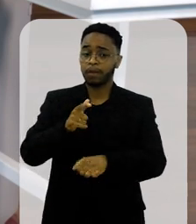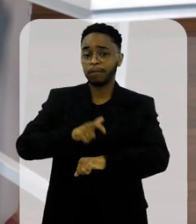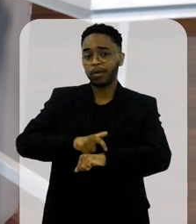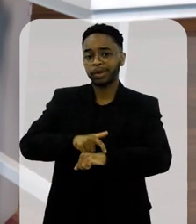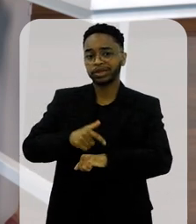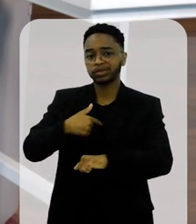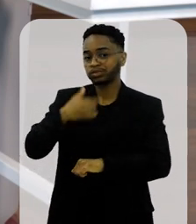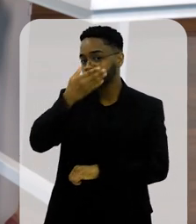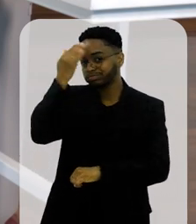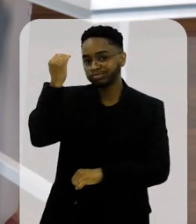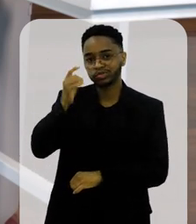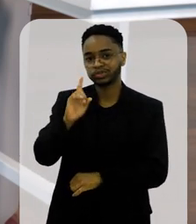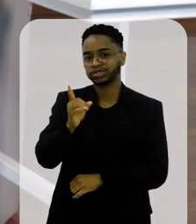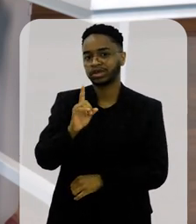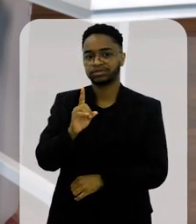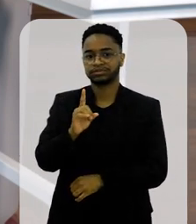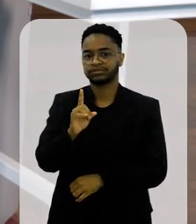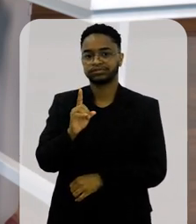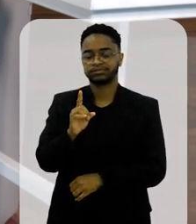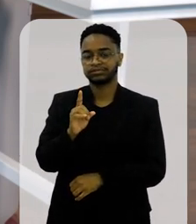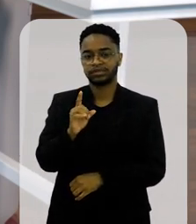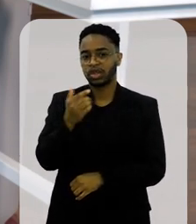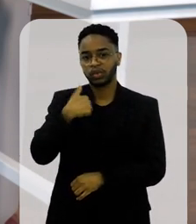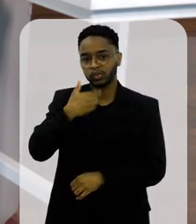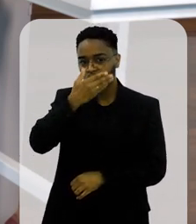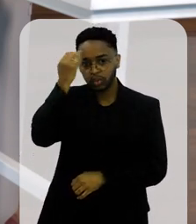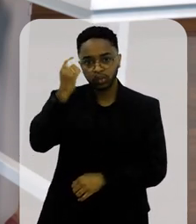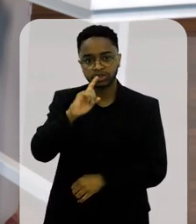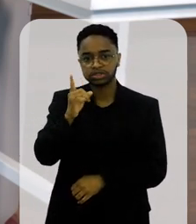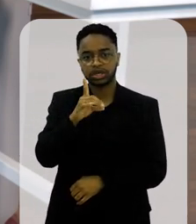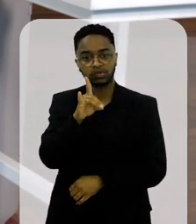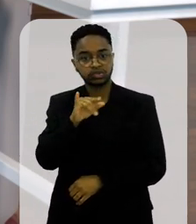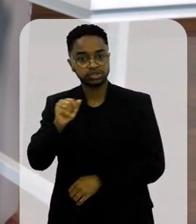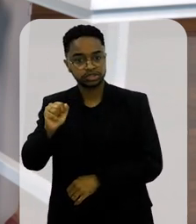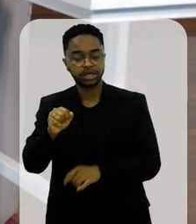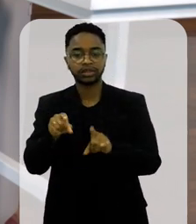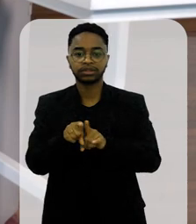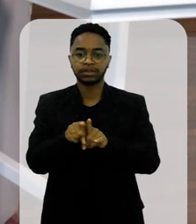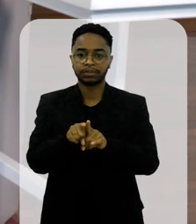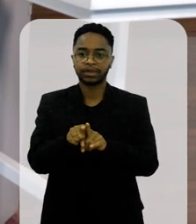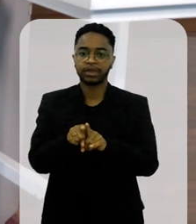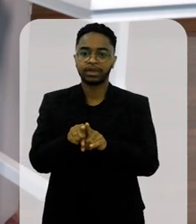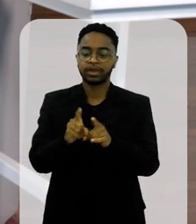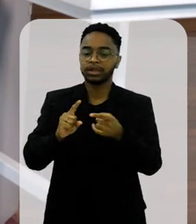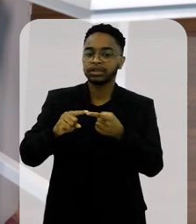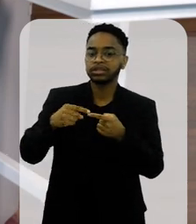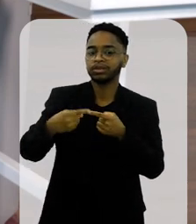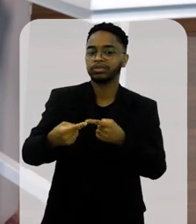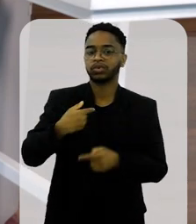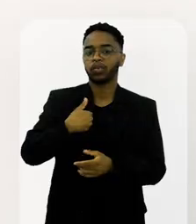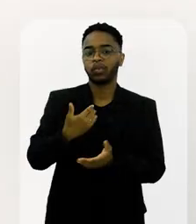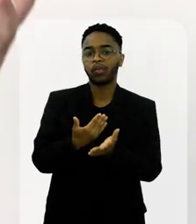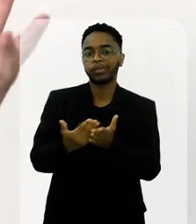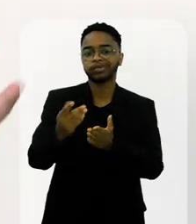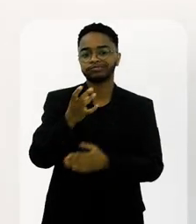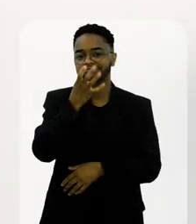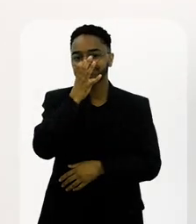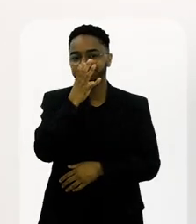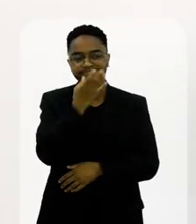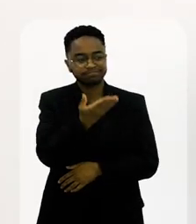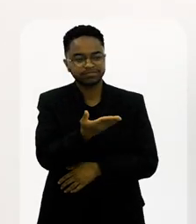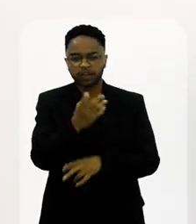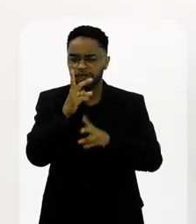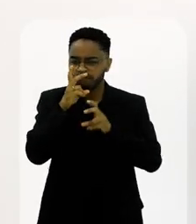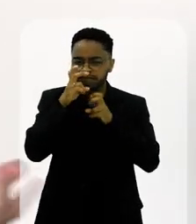foi um momento, assim, que eu não esqueço, eu não esqueço aquele dia, eu estabeleci a partir dali uma admiração